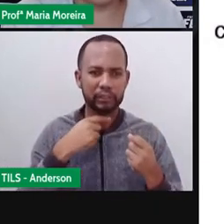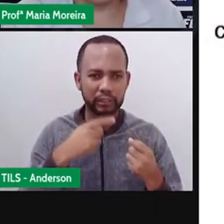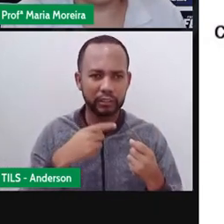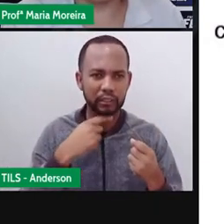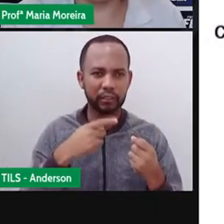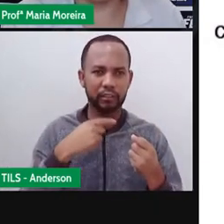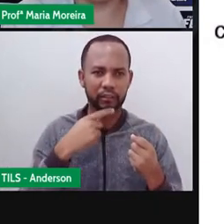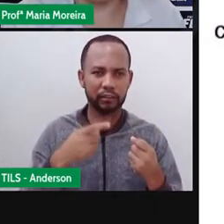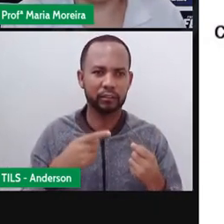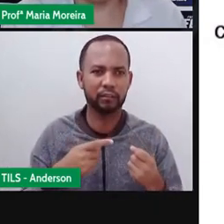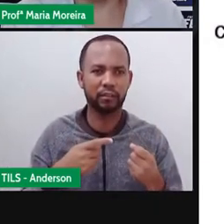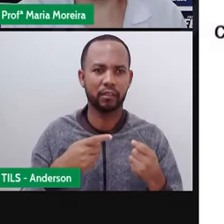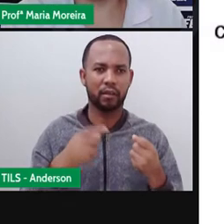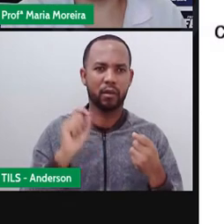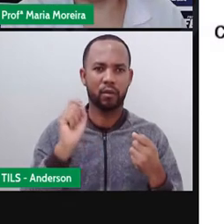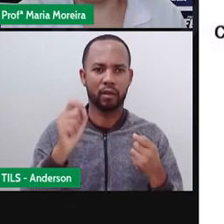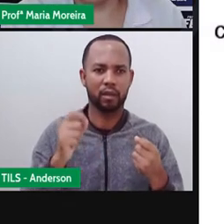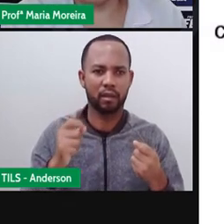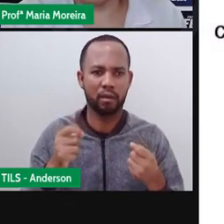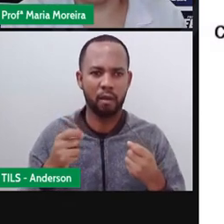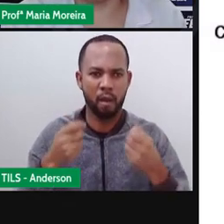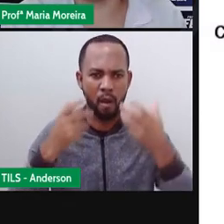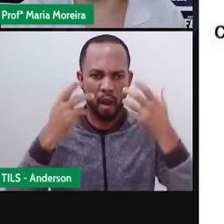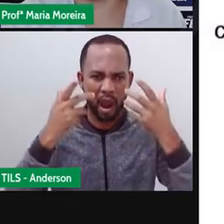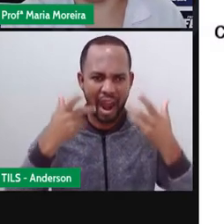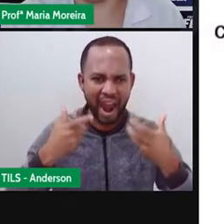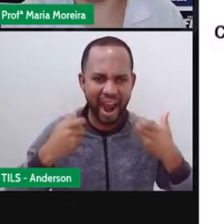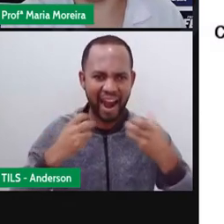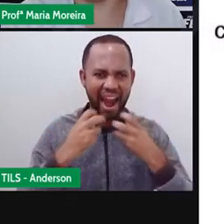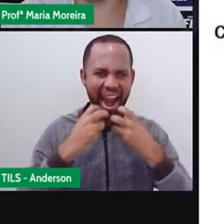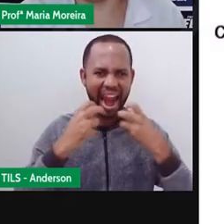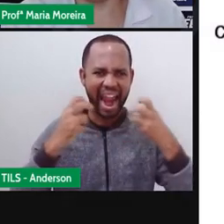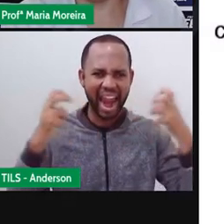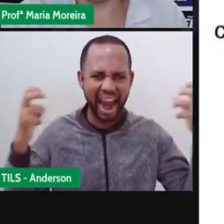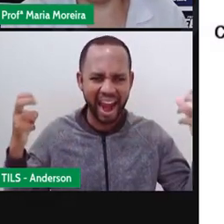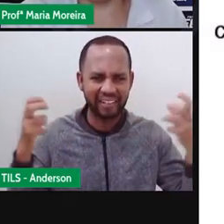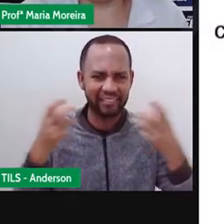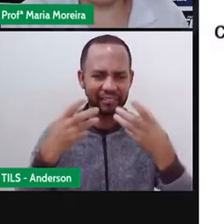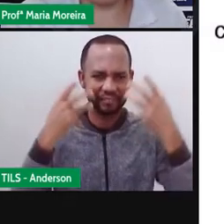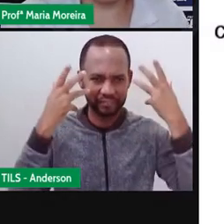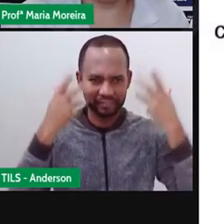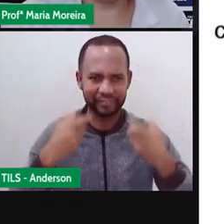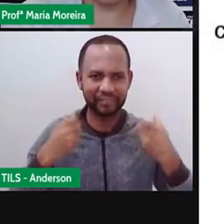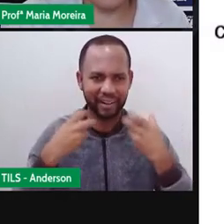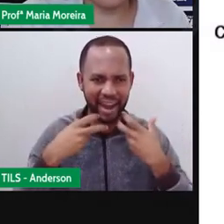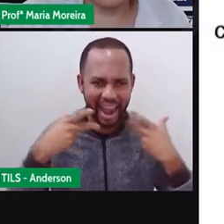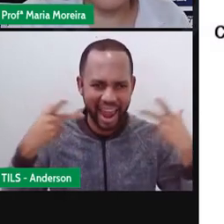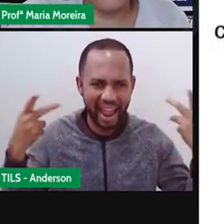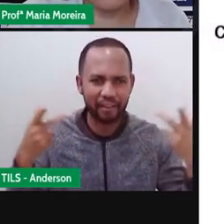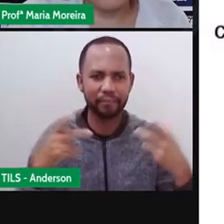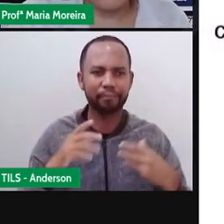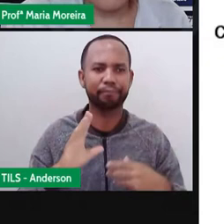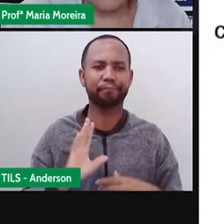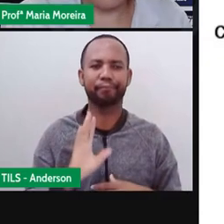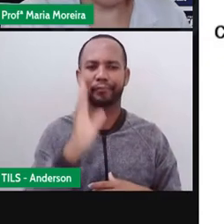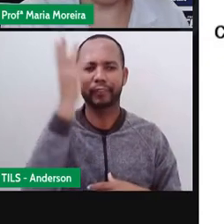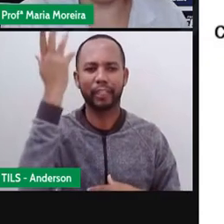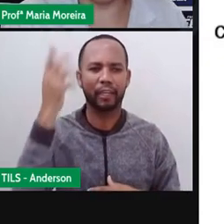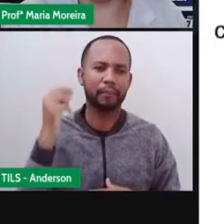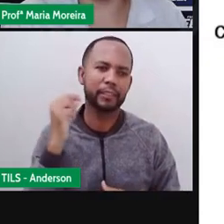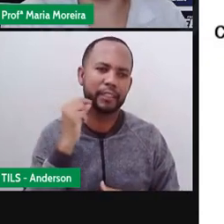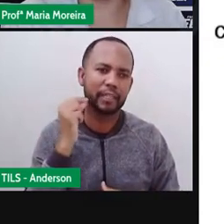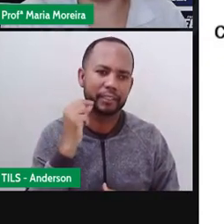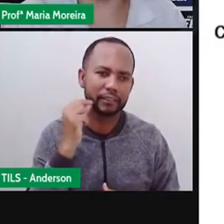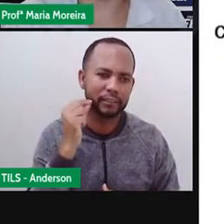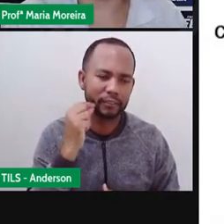inteira tremer com seus urros de raiva. Nisso, apareceu o ratinho e, com